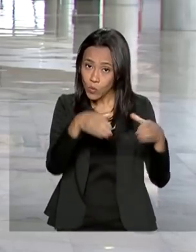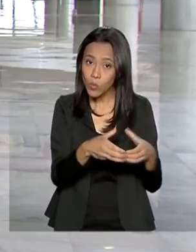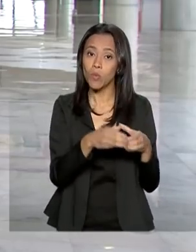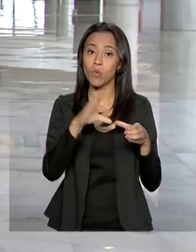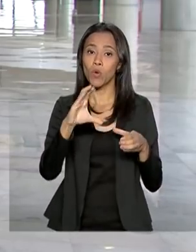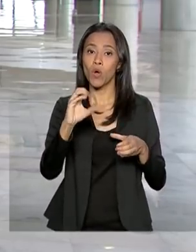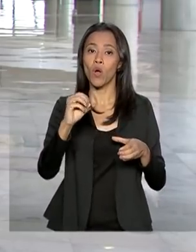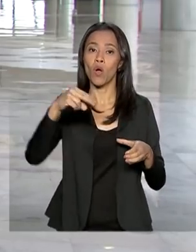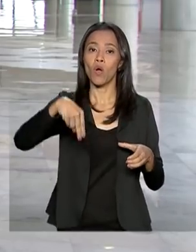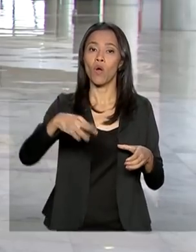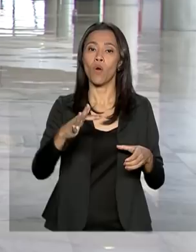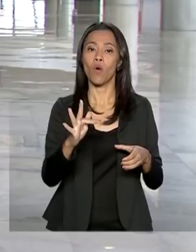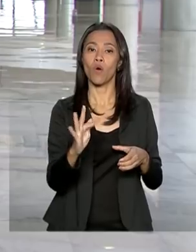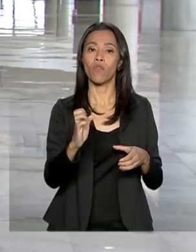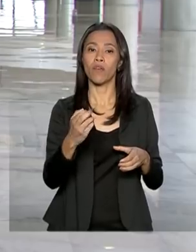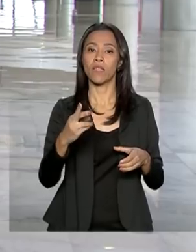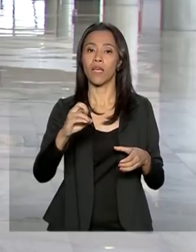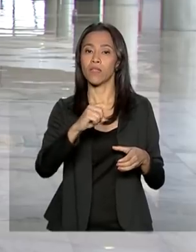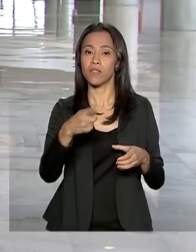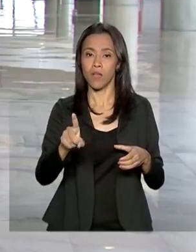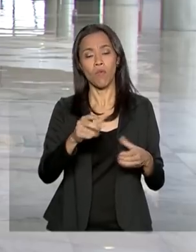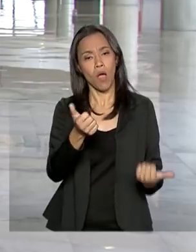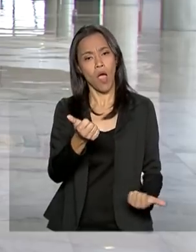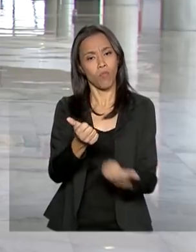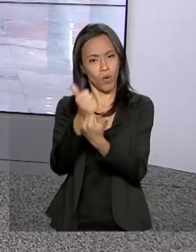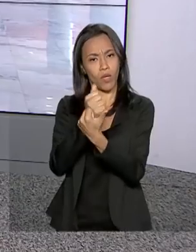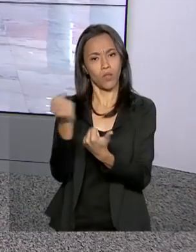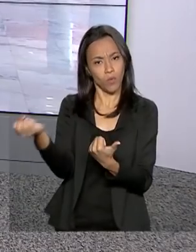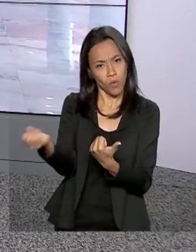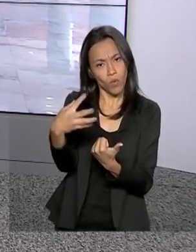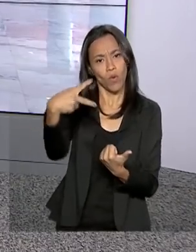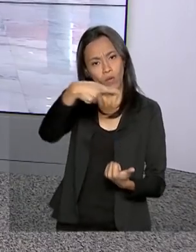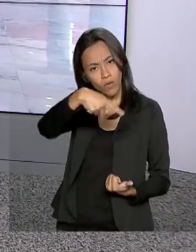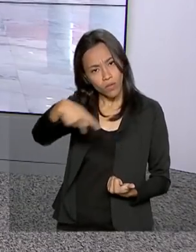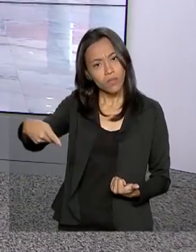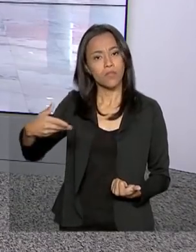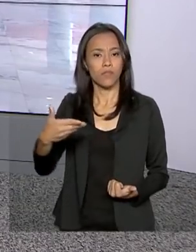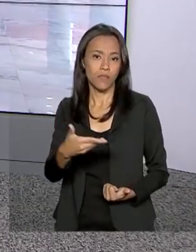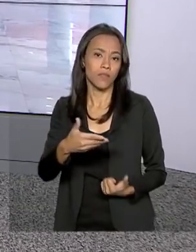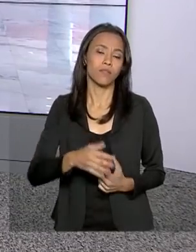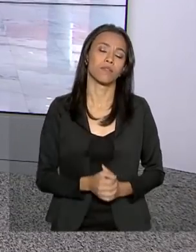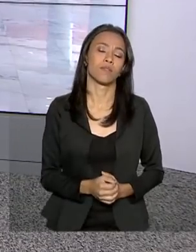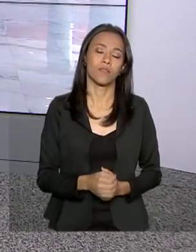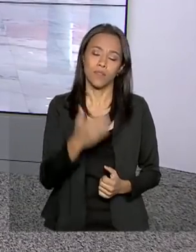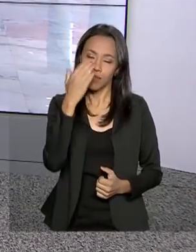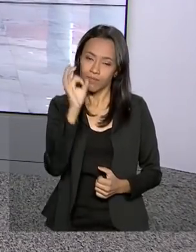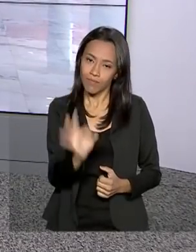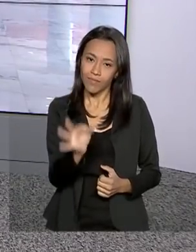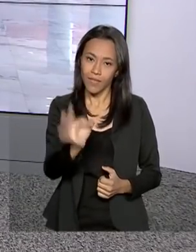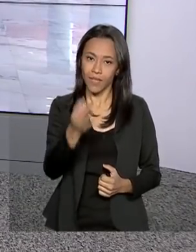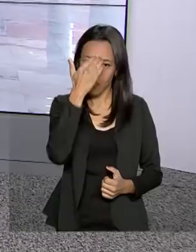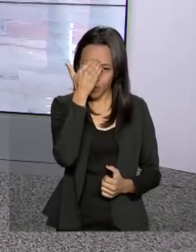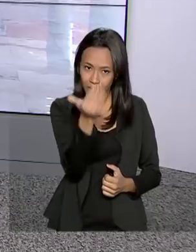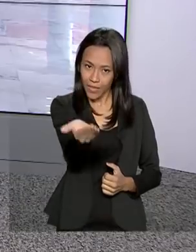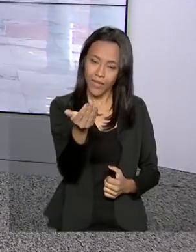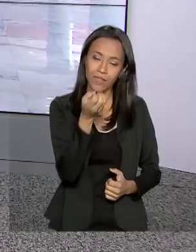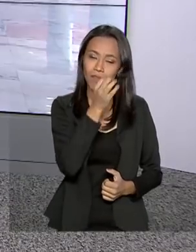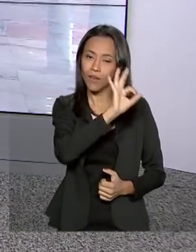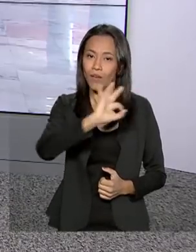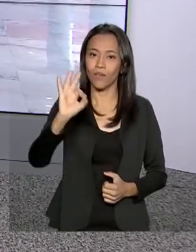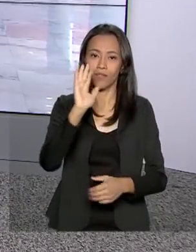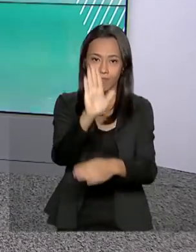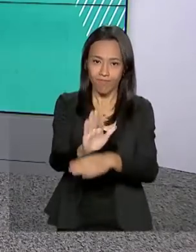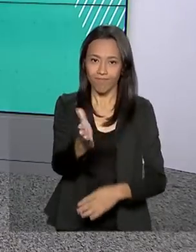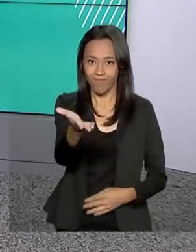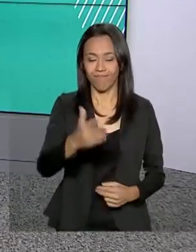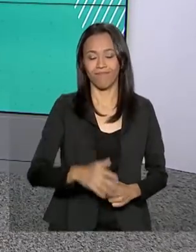em apoio à nova Previdência. Volto com você no estúdio, Roberto. Está certo. Obrigado, Gabi, pelas informações. Ótima tarde para